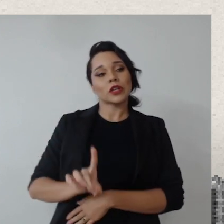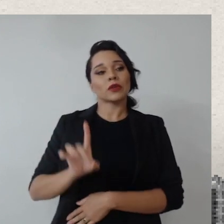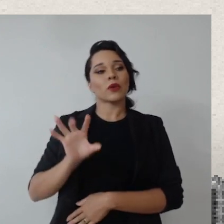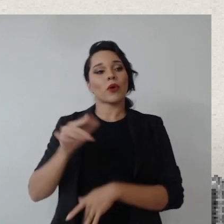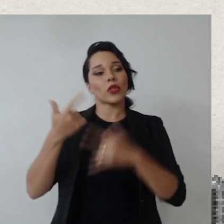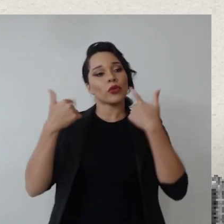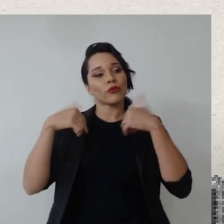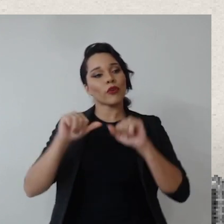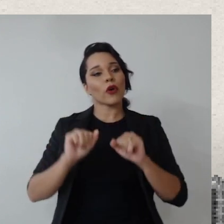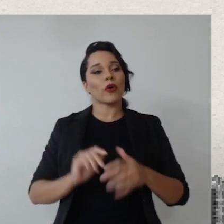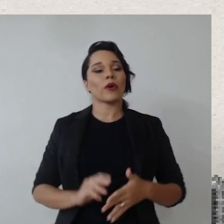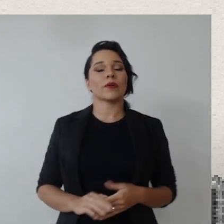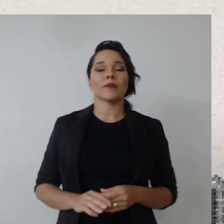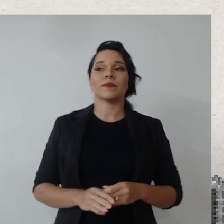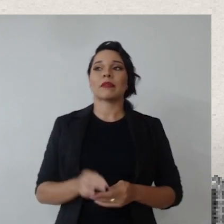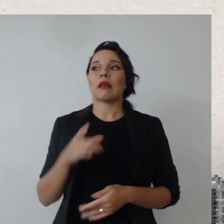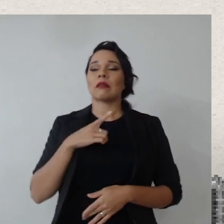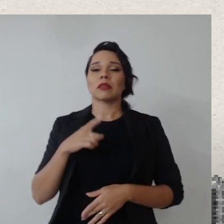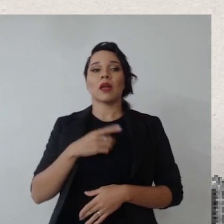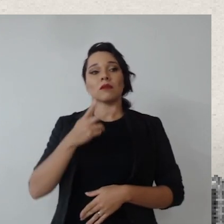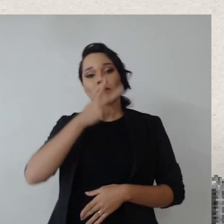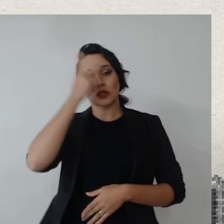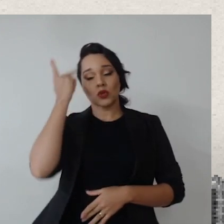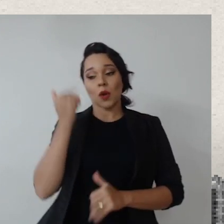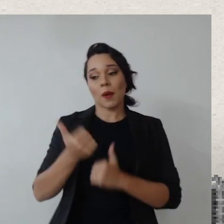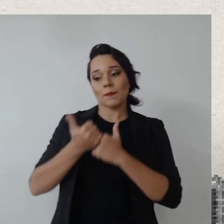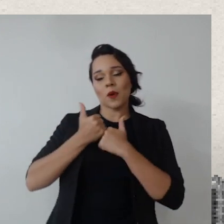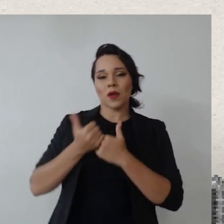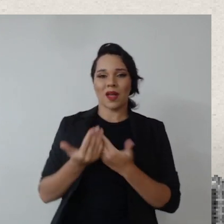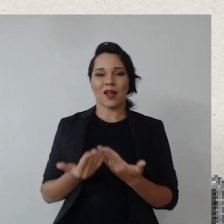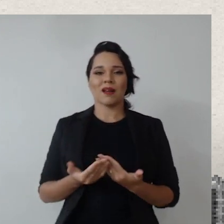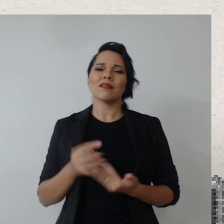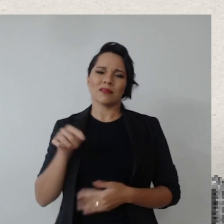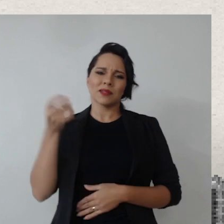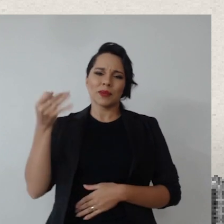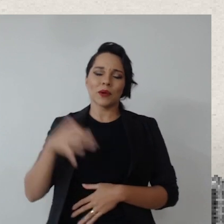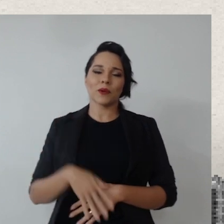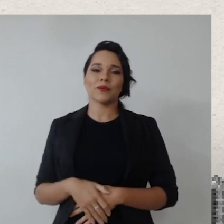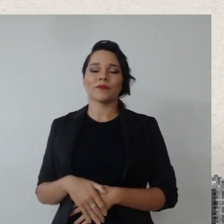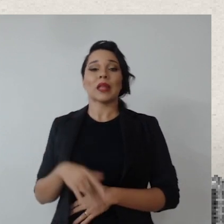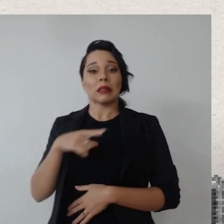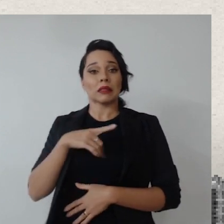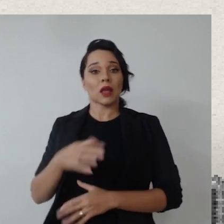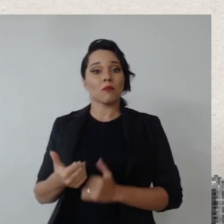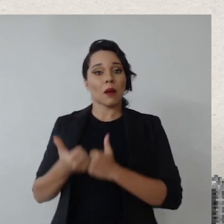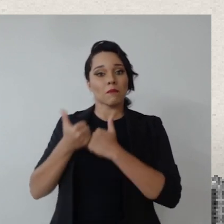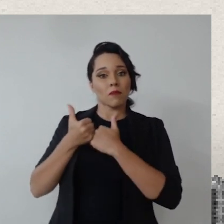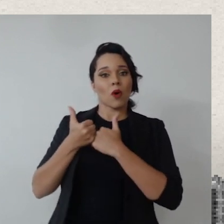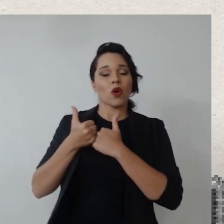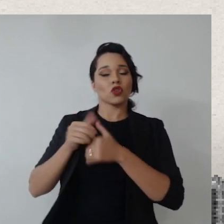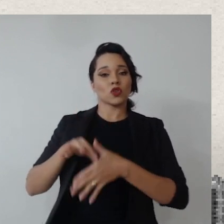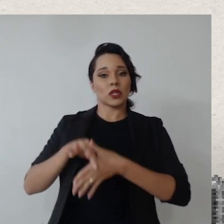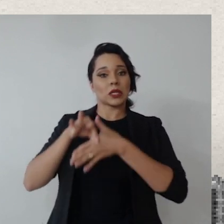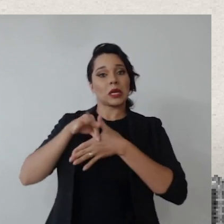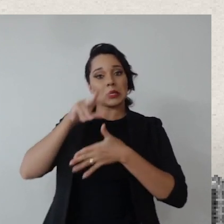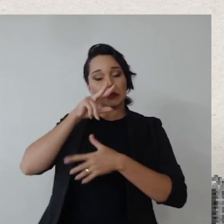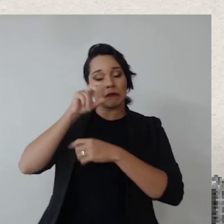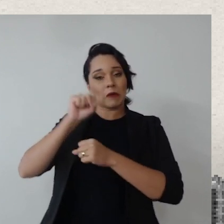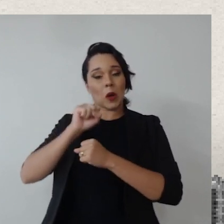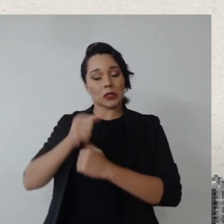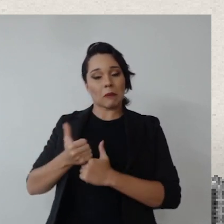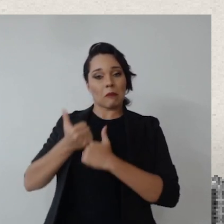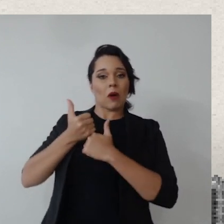o diretor do foro, tendo um padrinho, Renato falou disso, né, ter um apoio de uma liderança